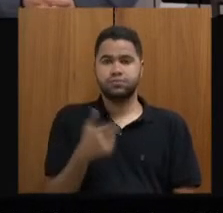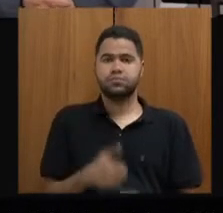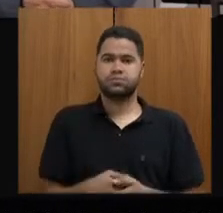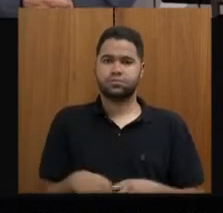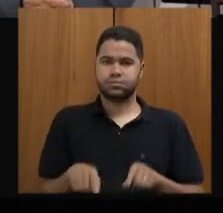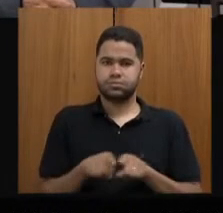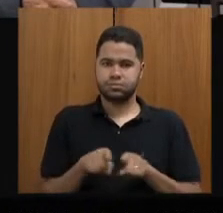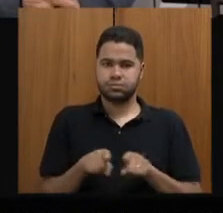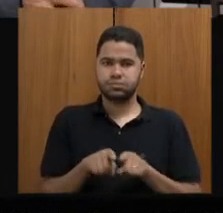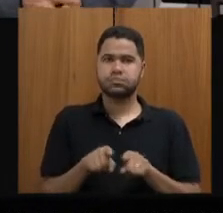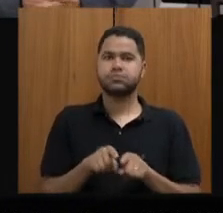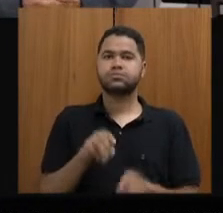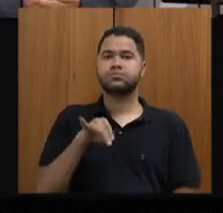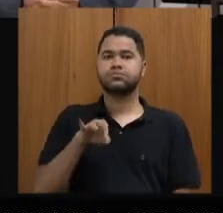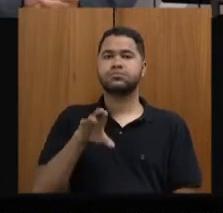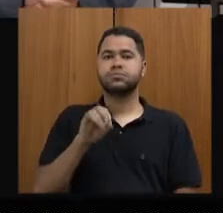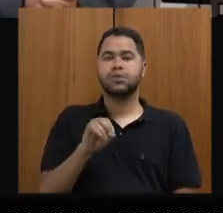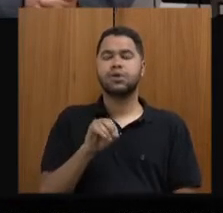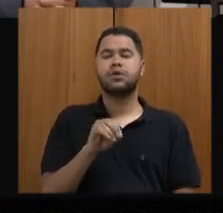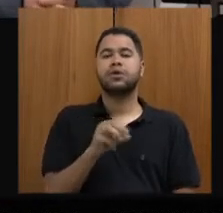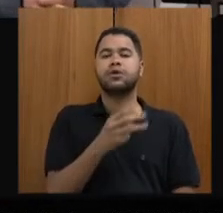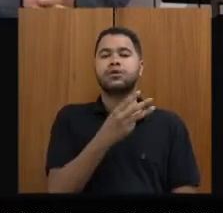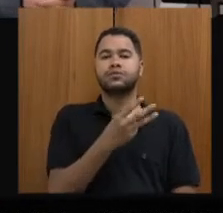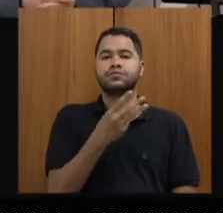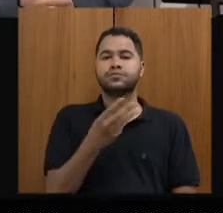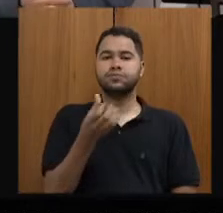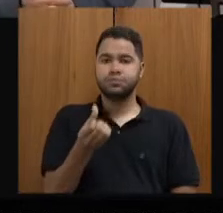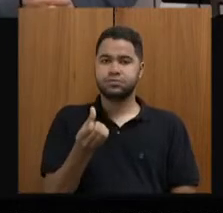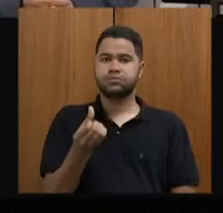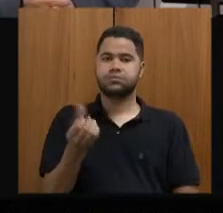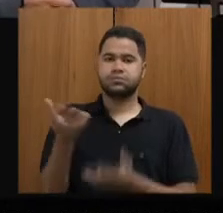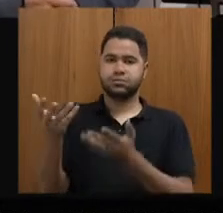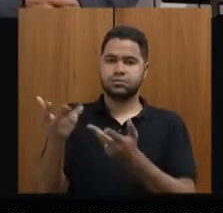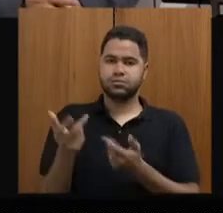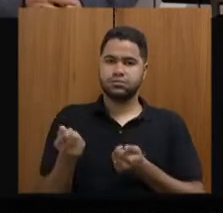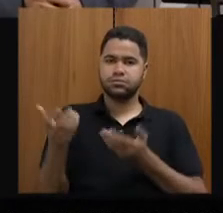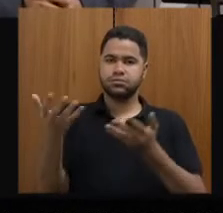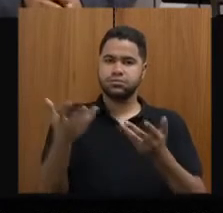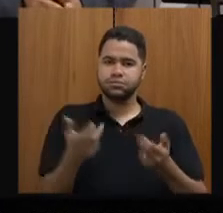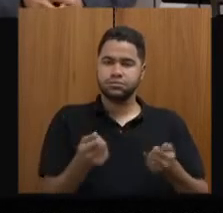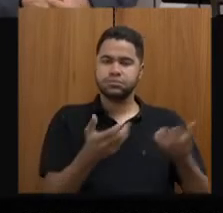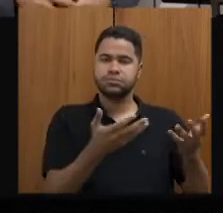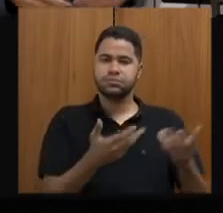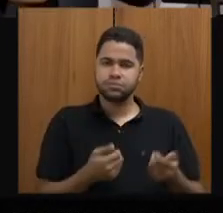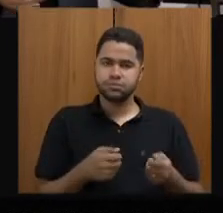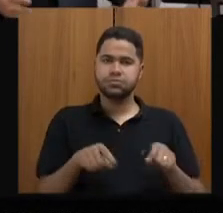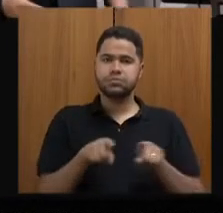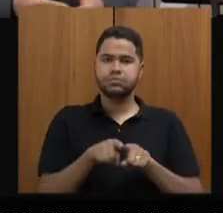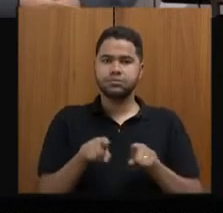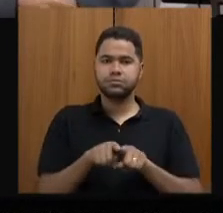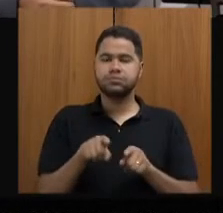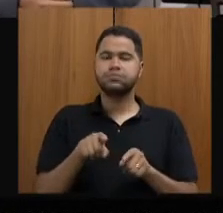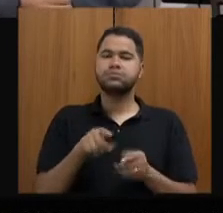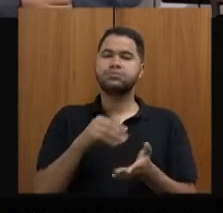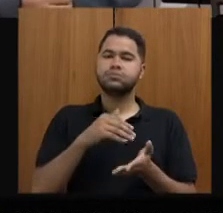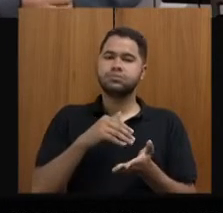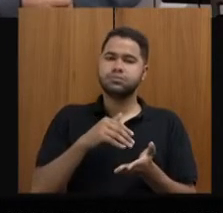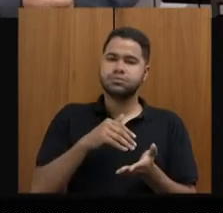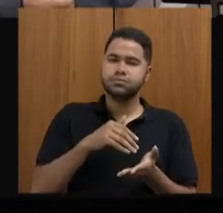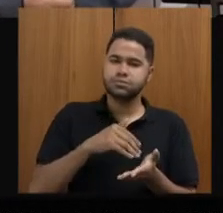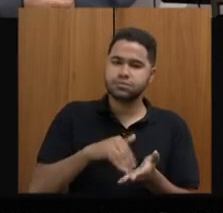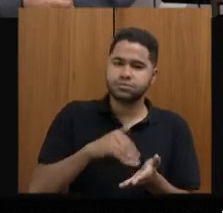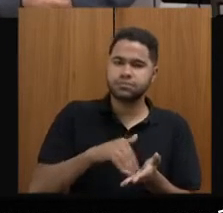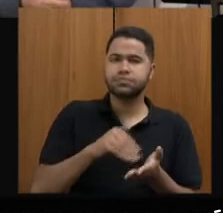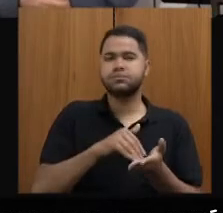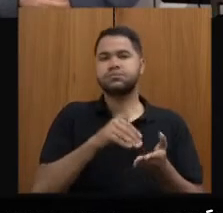biblioteca, em março, com 336 atendimentos. Digitalização dos arquivos